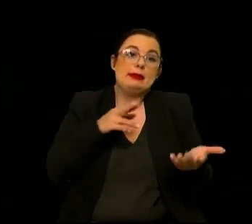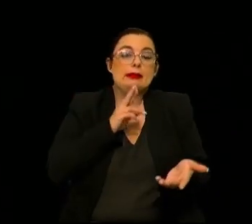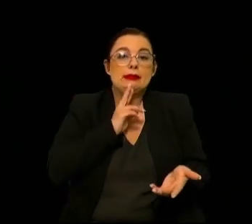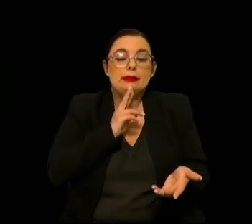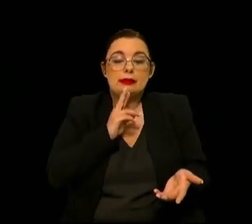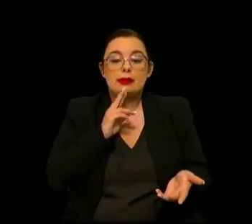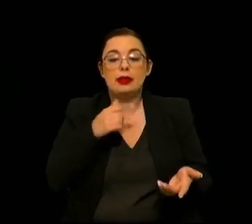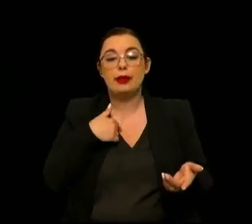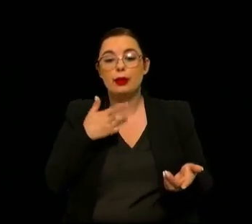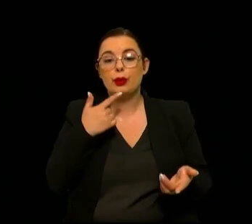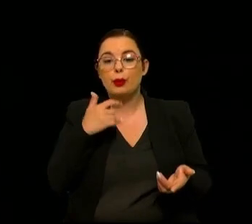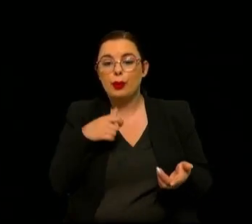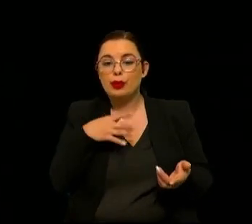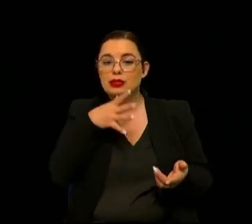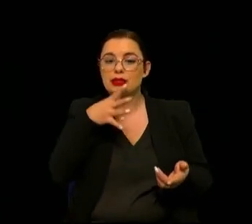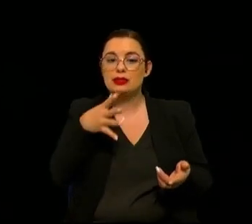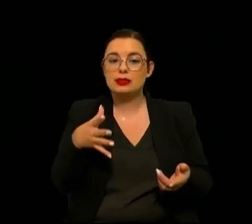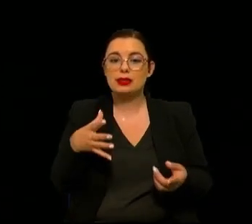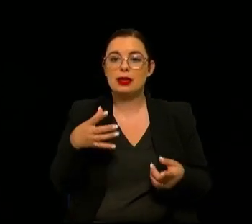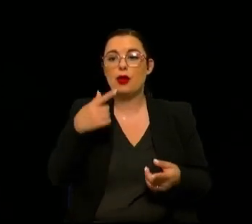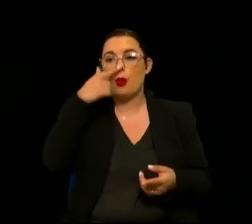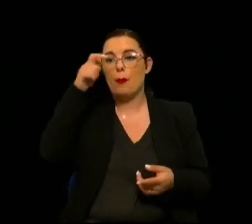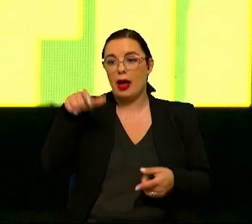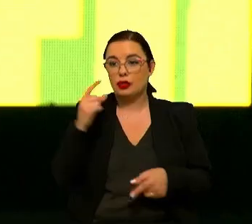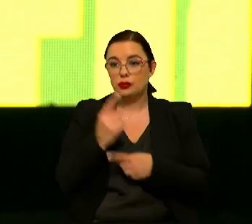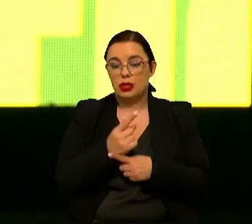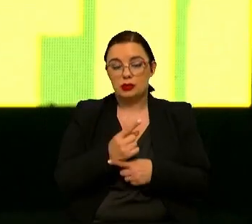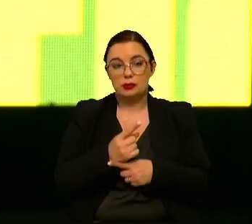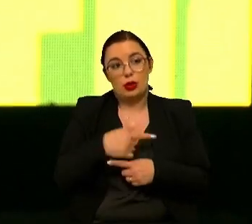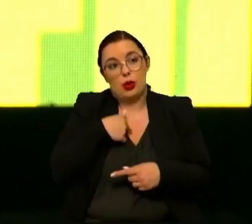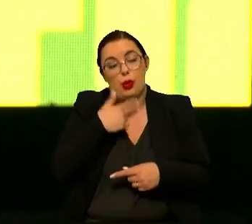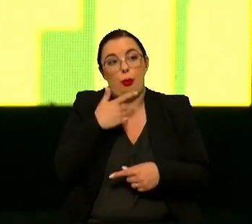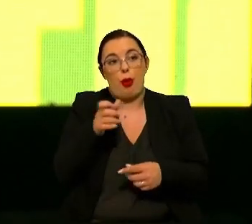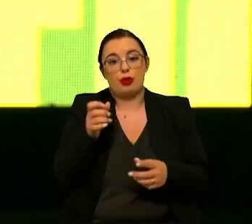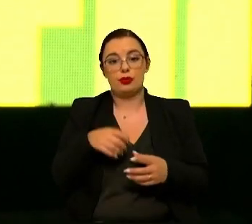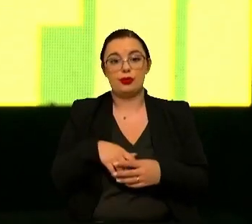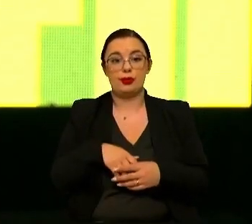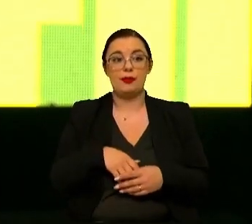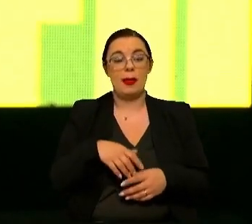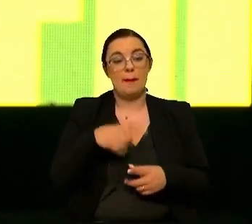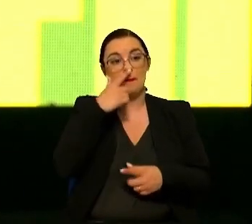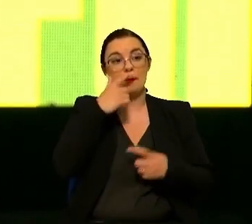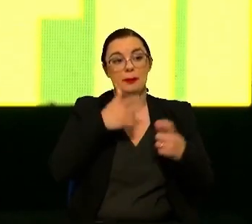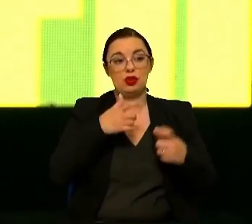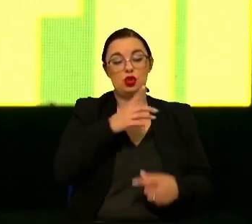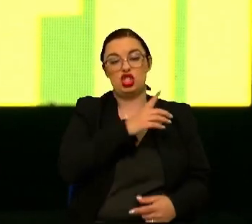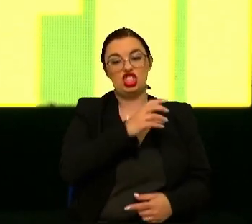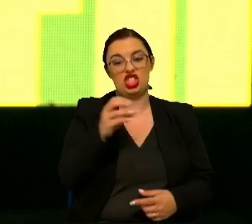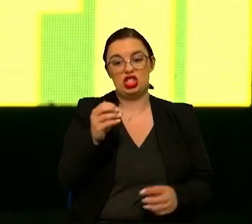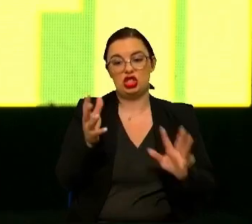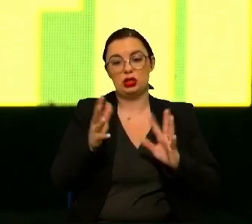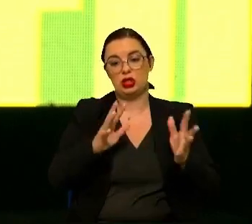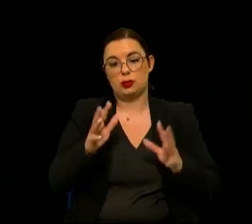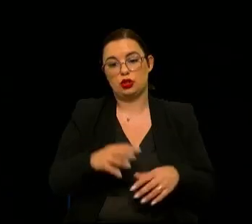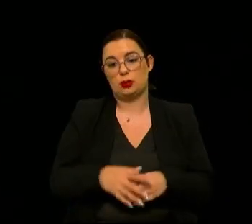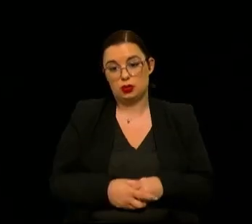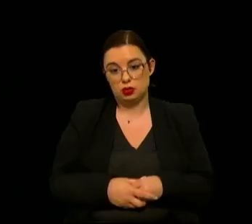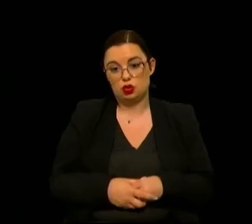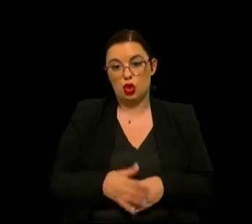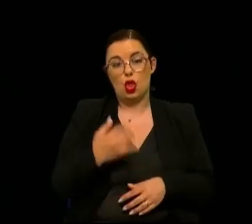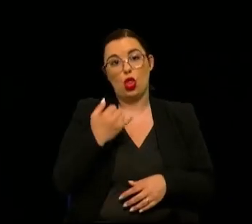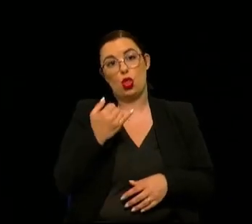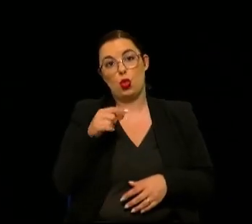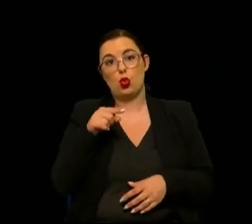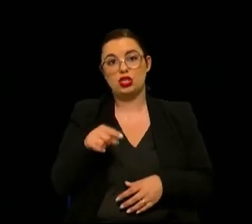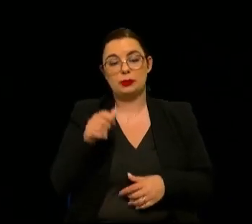eu não posso dizer isto, não posso dizer o mesmo dos humanos. morrem 600 e tal pessoas por ano, em média, Portugal, mais de 2 mil